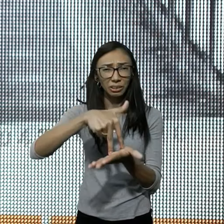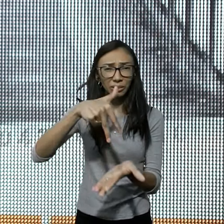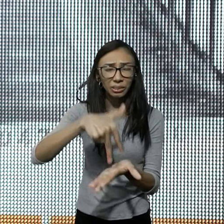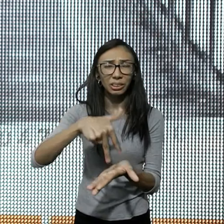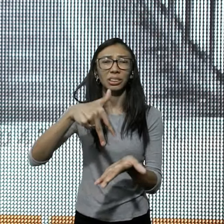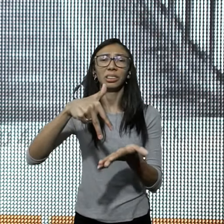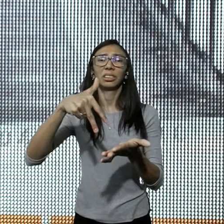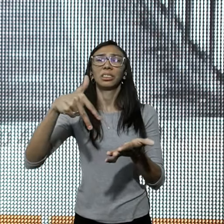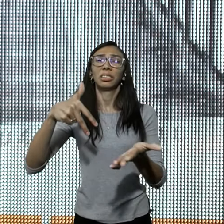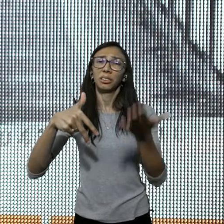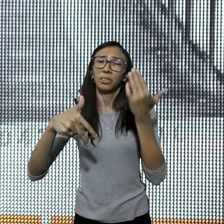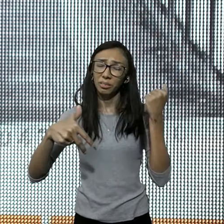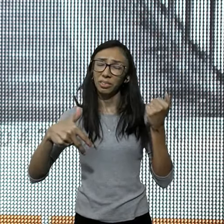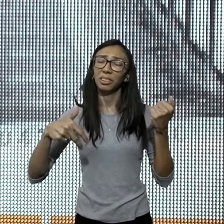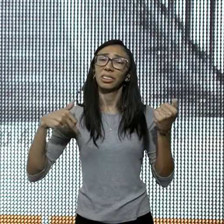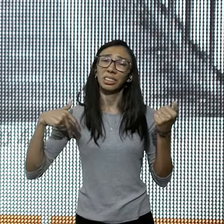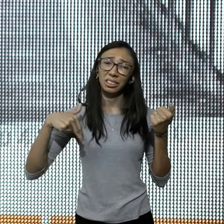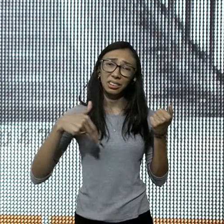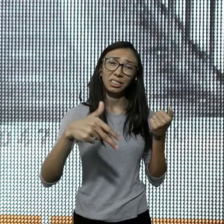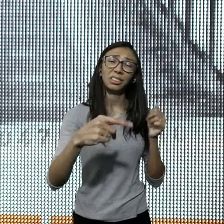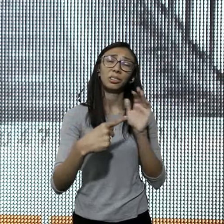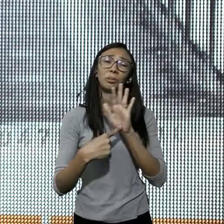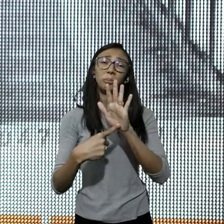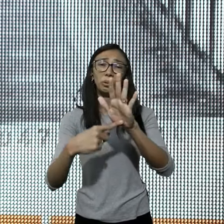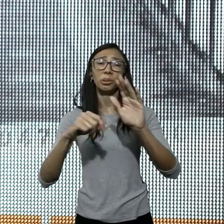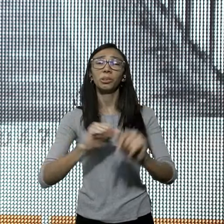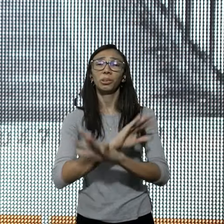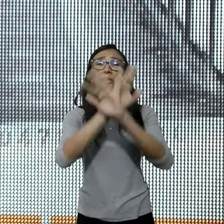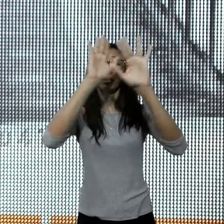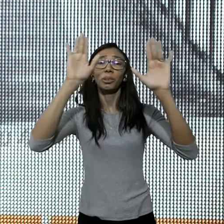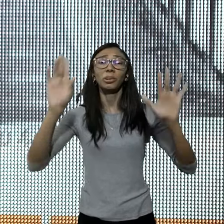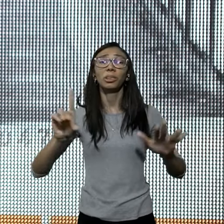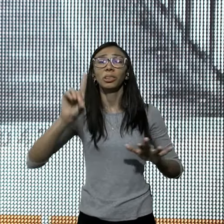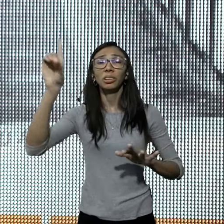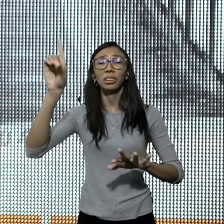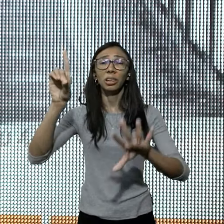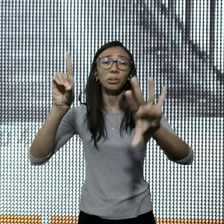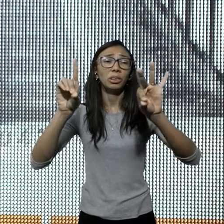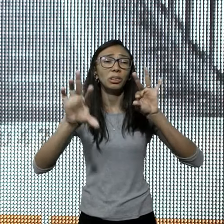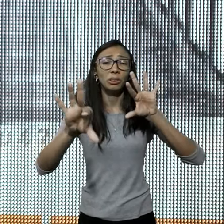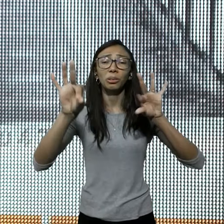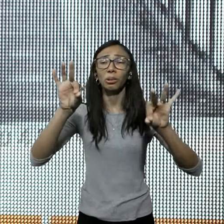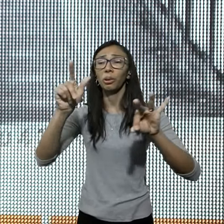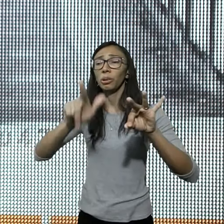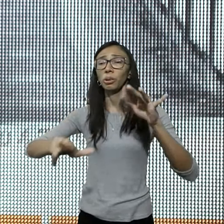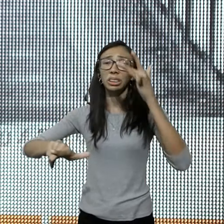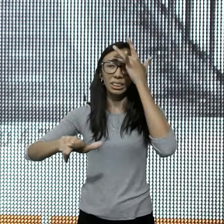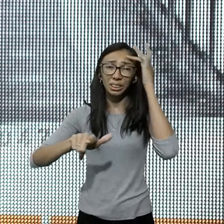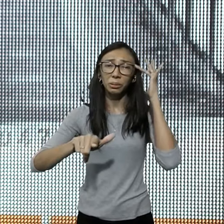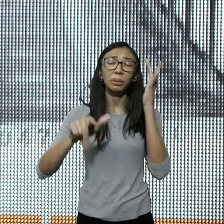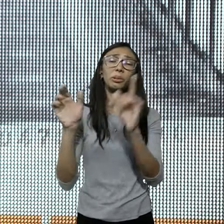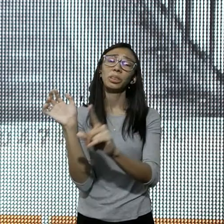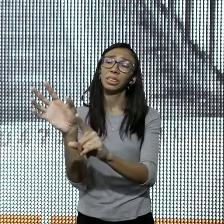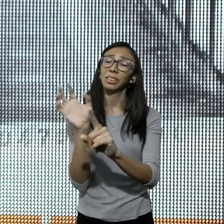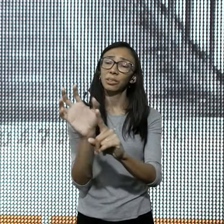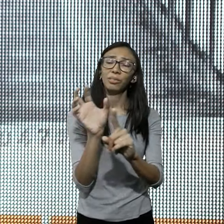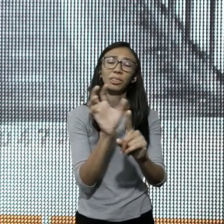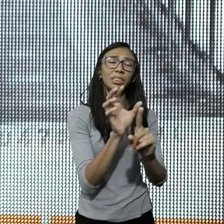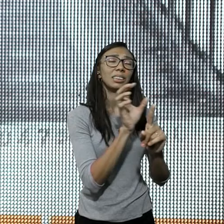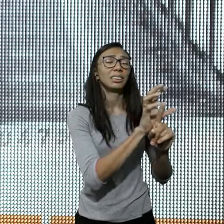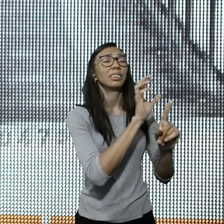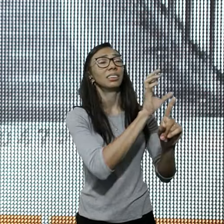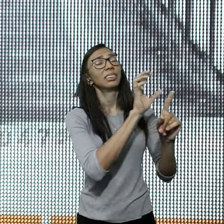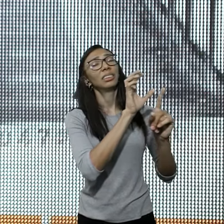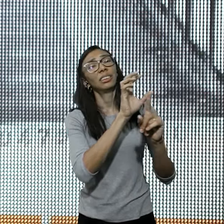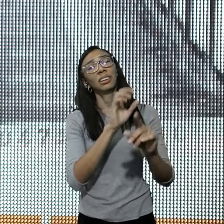-se, levante-se, ande, manifeste a glória de Deus, levante outras pessoas, assim como Deus usou pessoas, na sua história, e